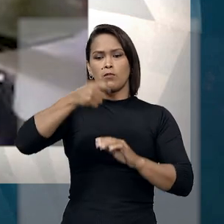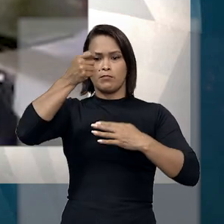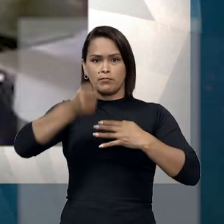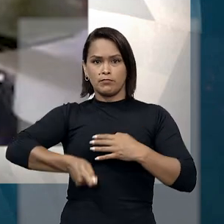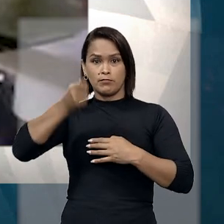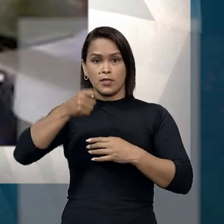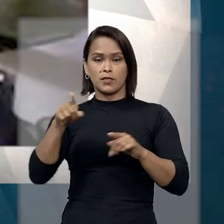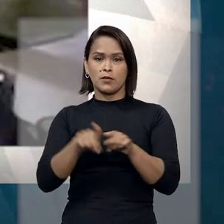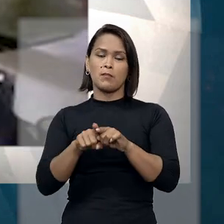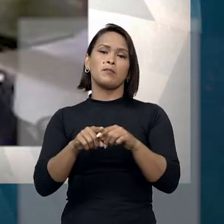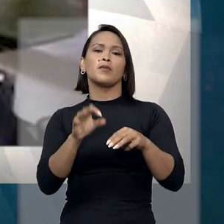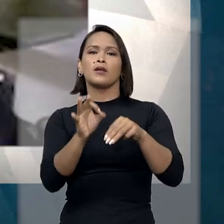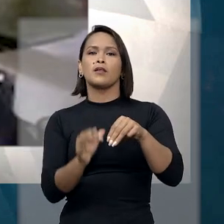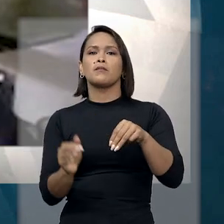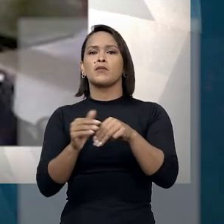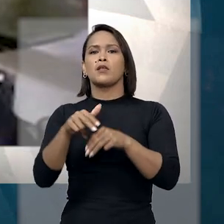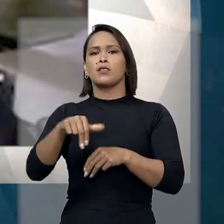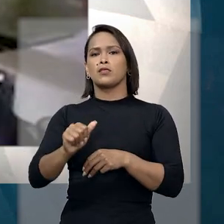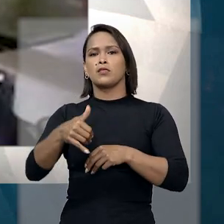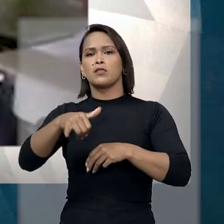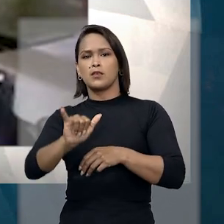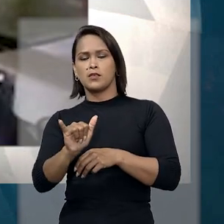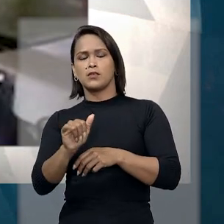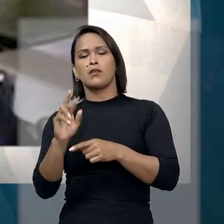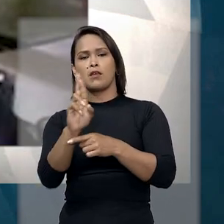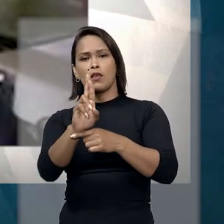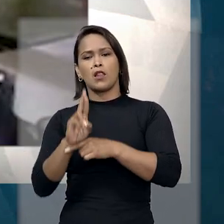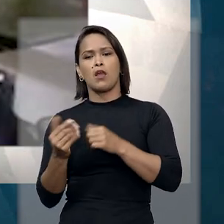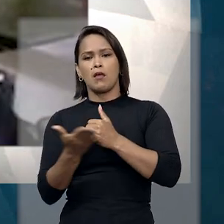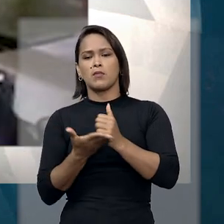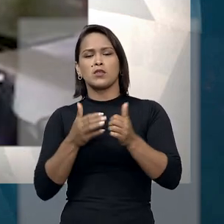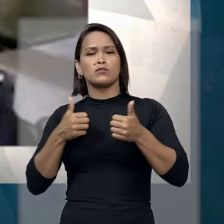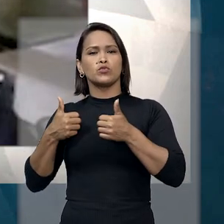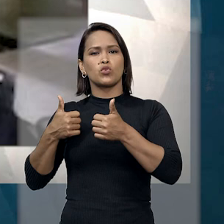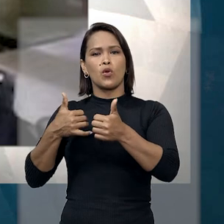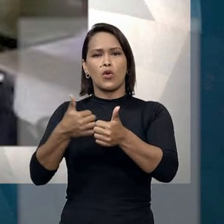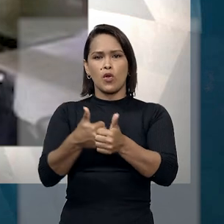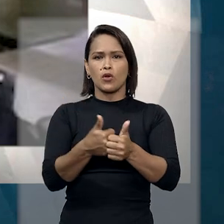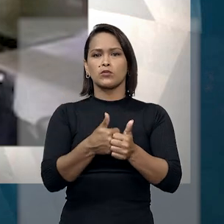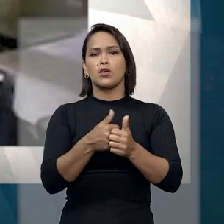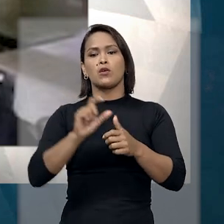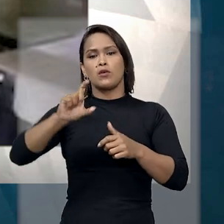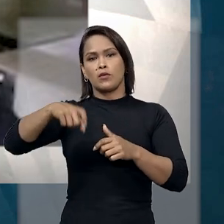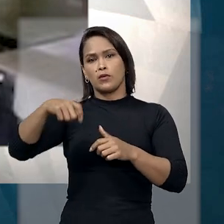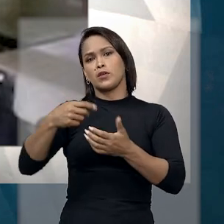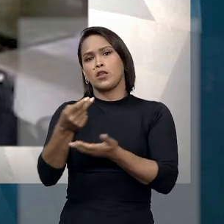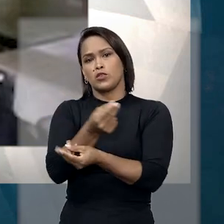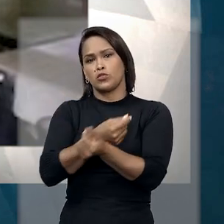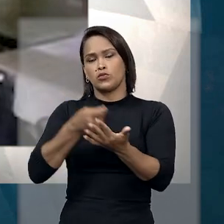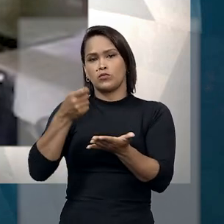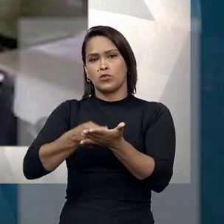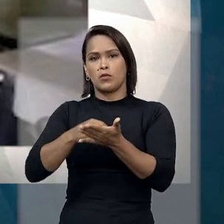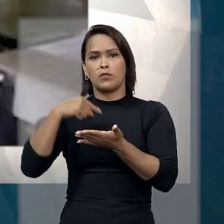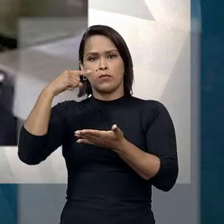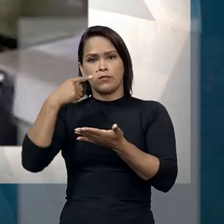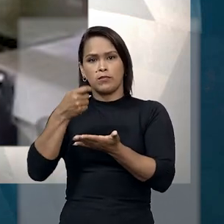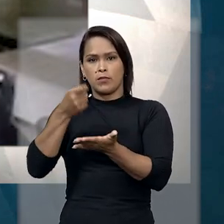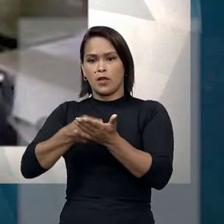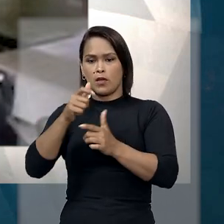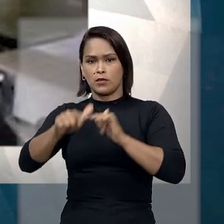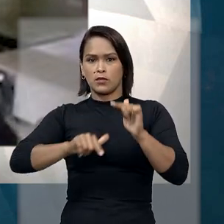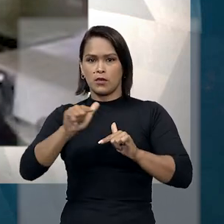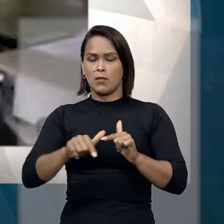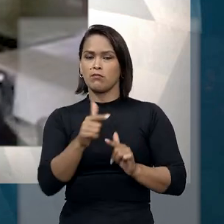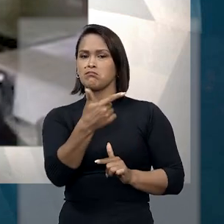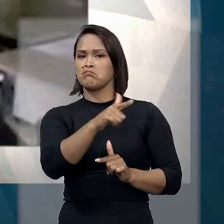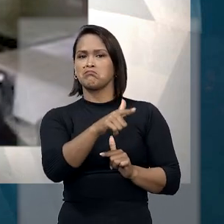Para a relatora-ministra Nancy Andrigui, com base na doutrina, o crédito decorrente de honorários sucubenciais do advogado